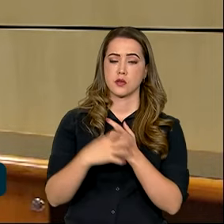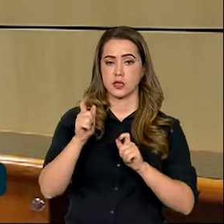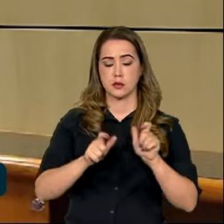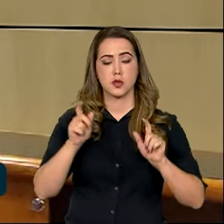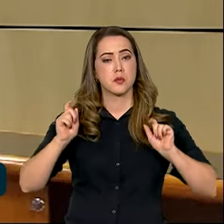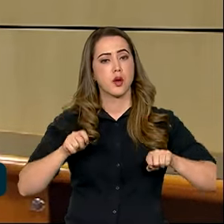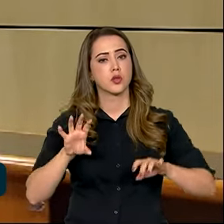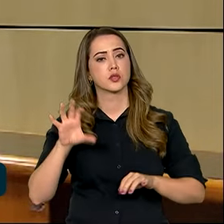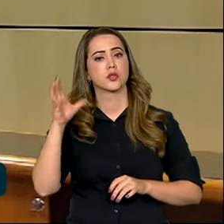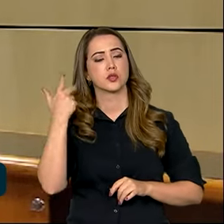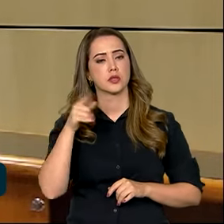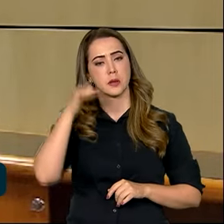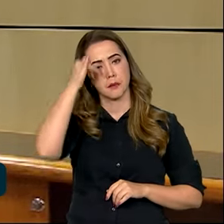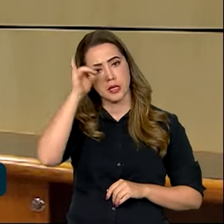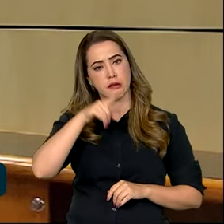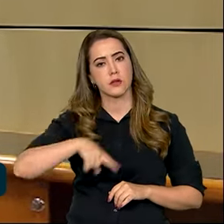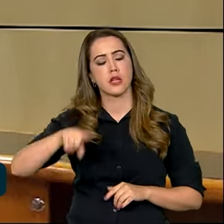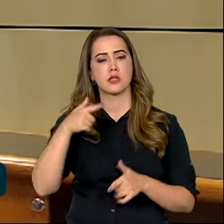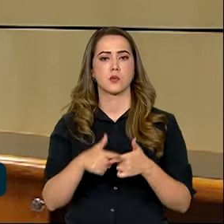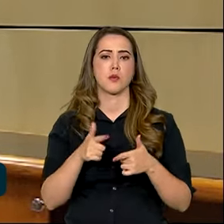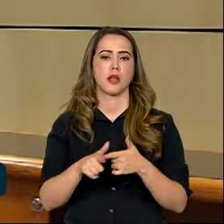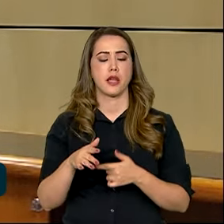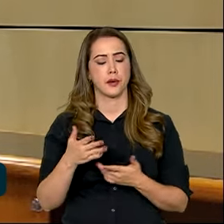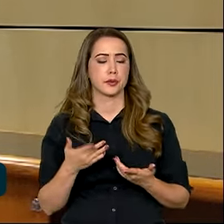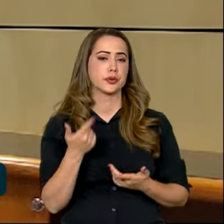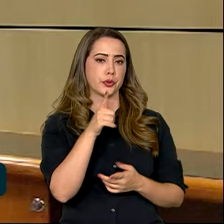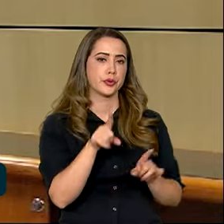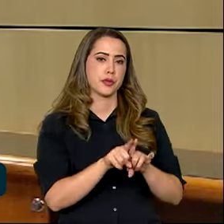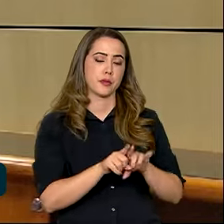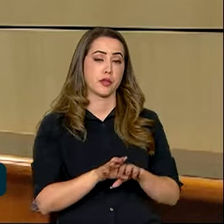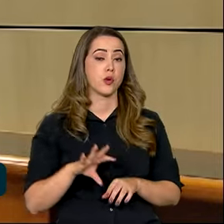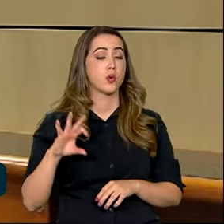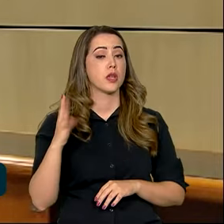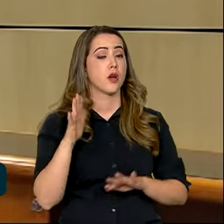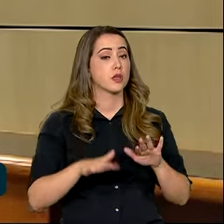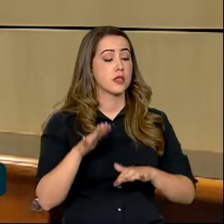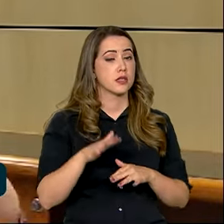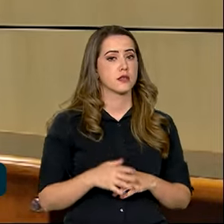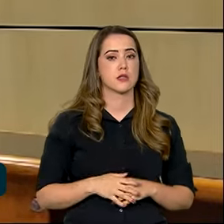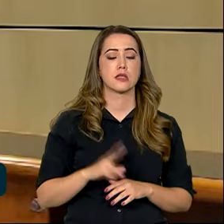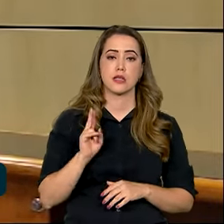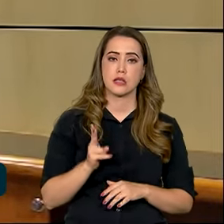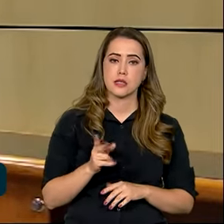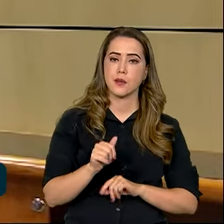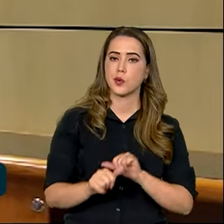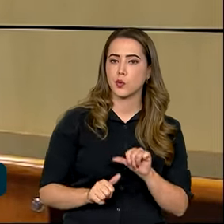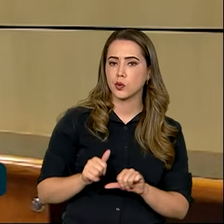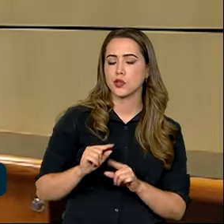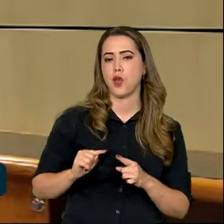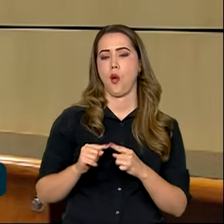o que ele pode fazer para evitar cair nessas fraudes e cair em outras. O que acontece é que as fraudes mudam a cada semana.